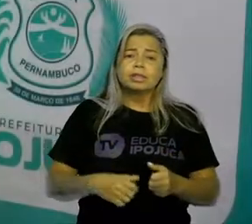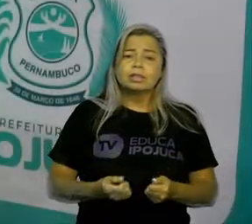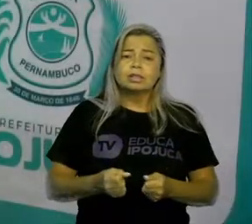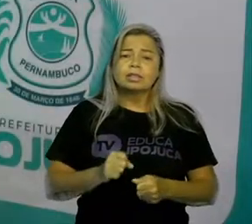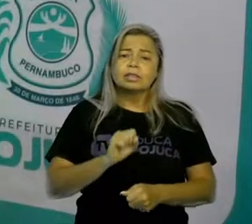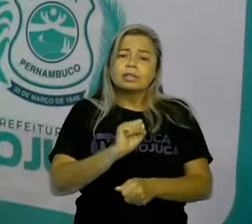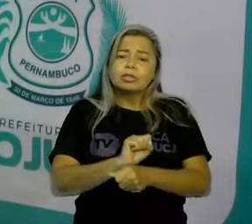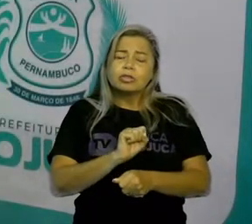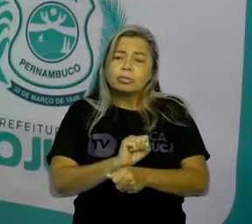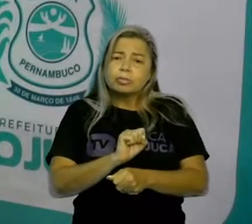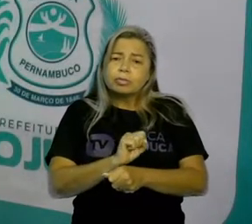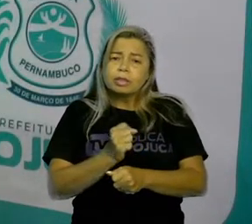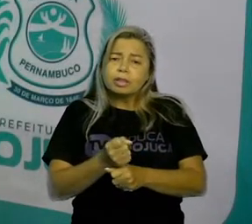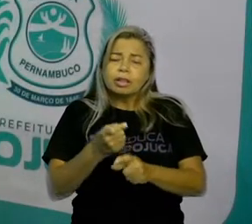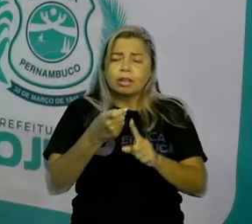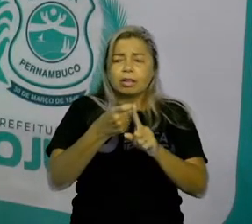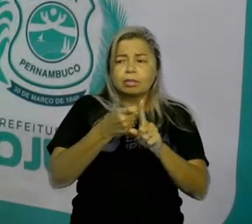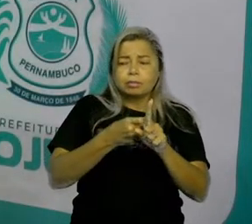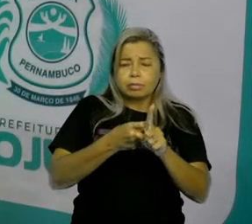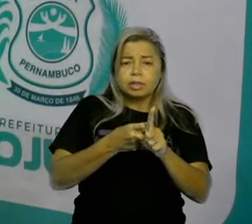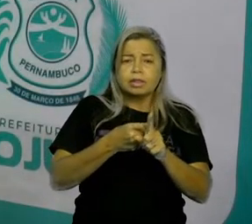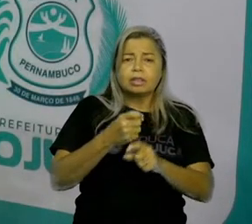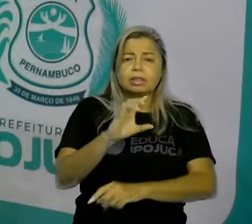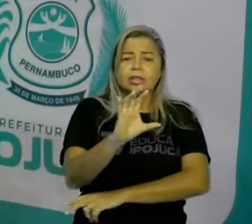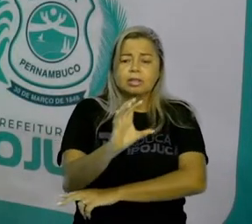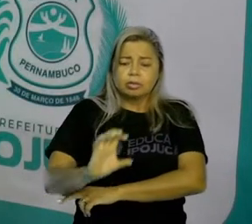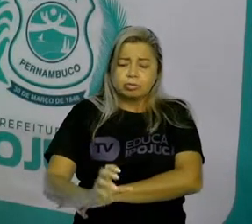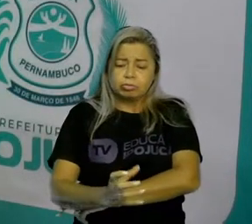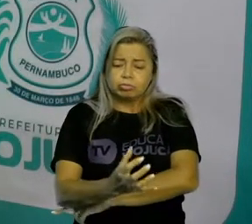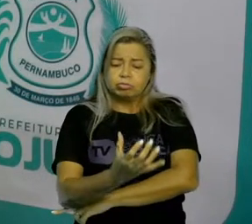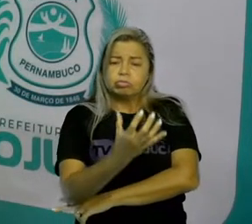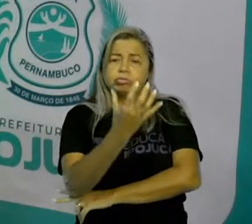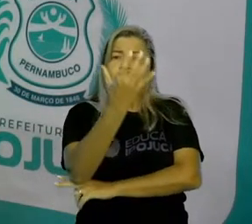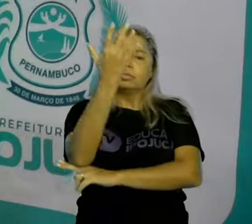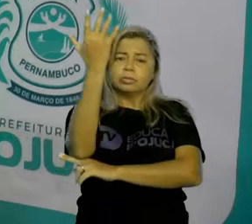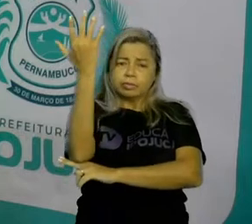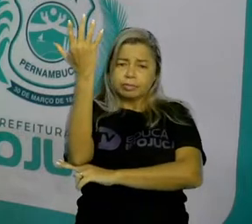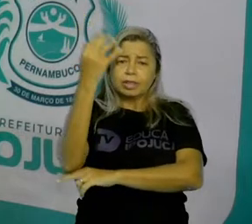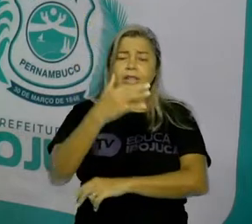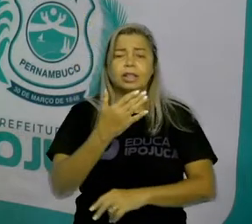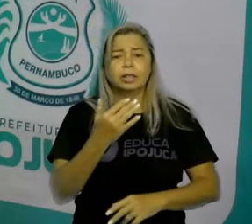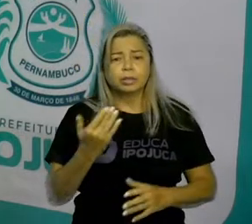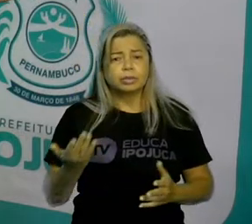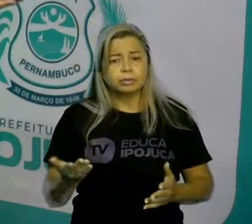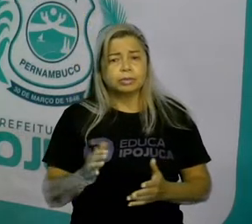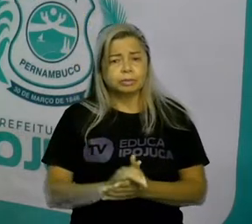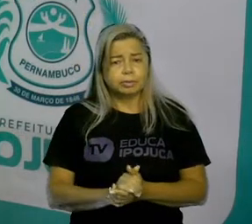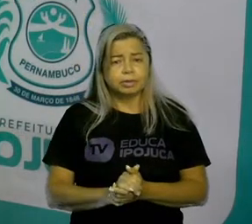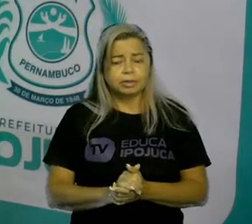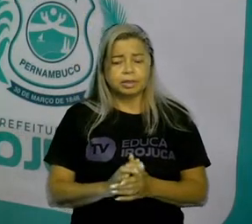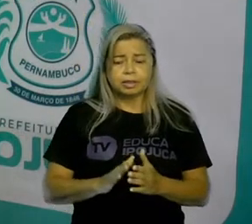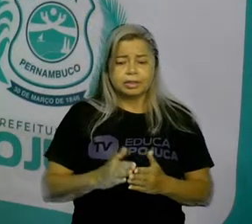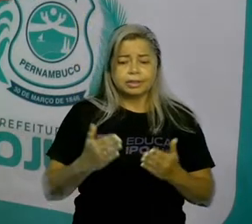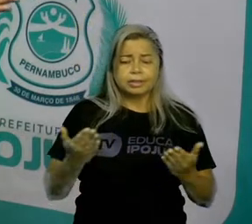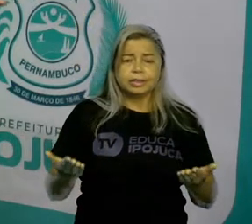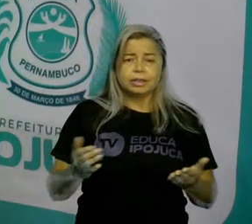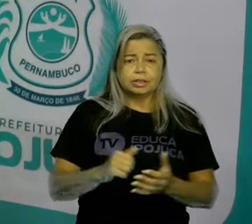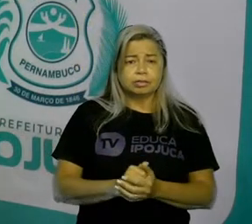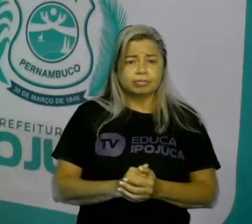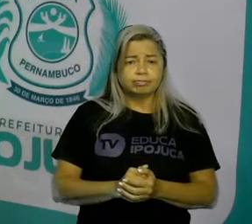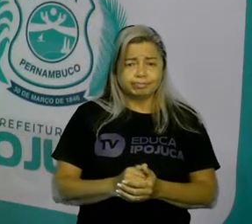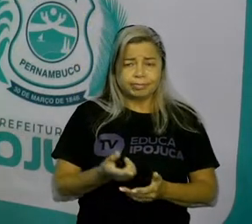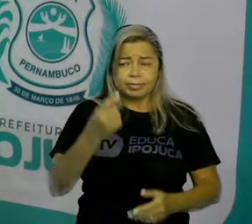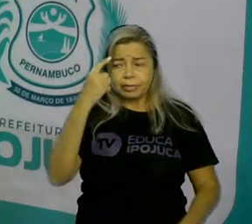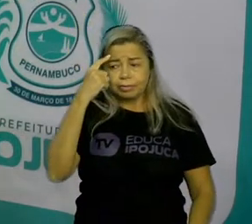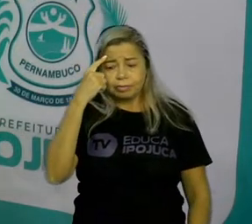plantar. Eles começaram a plantar aqueles alimentos. E como eles olharam assim, disseram, não, vamos plantar.